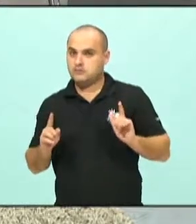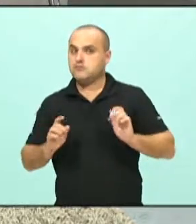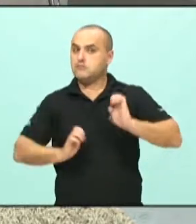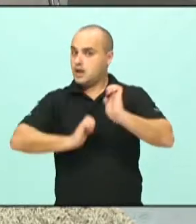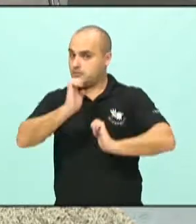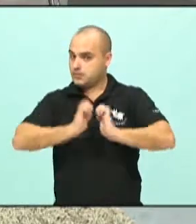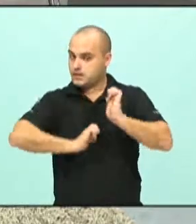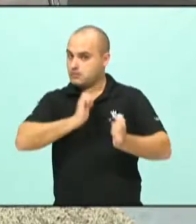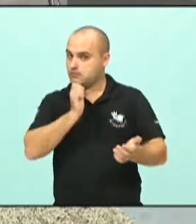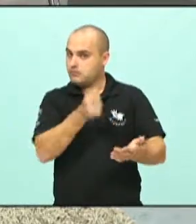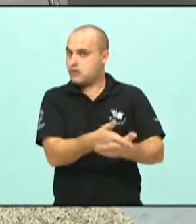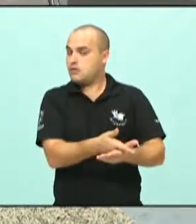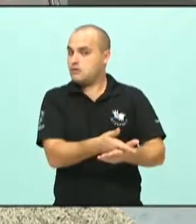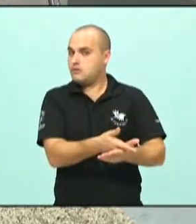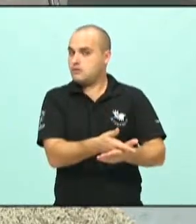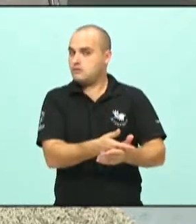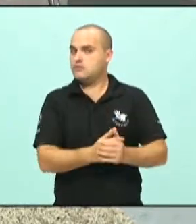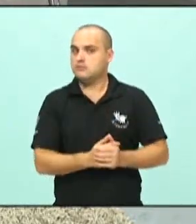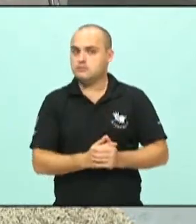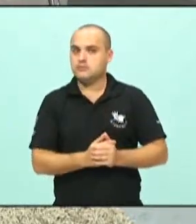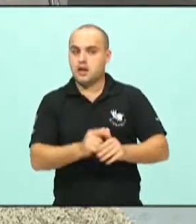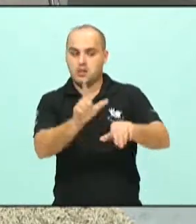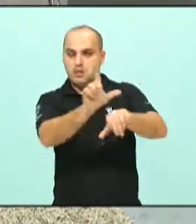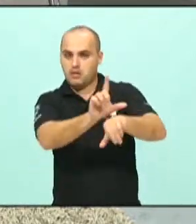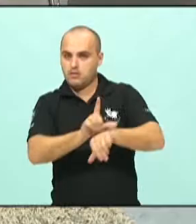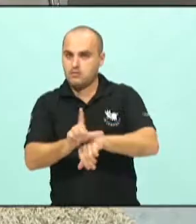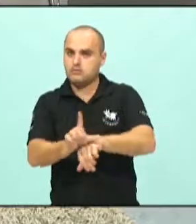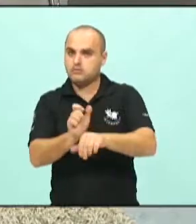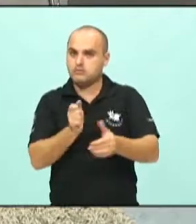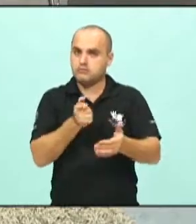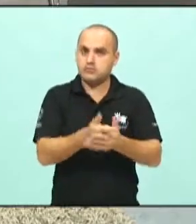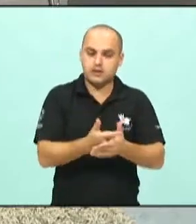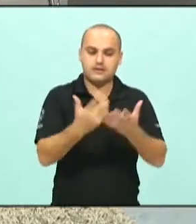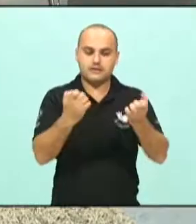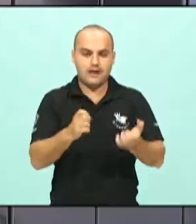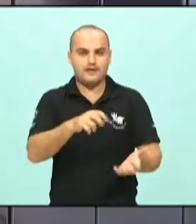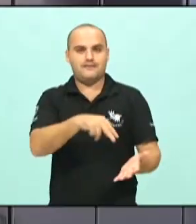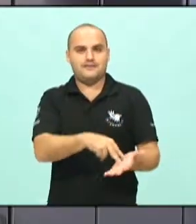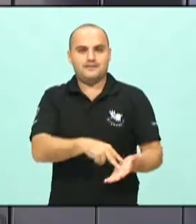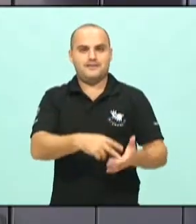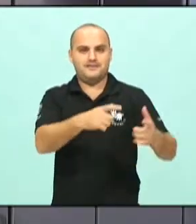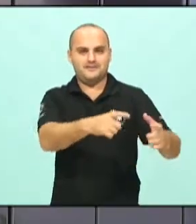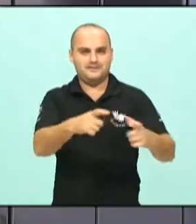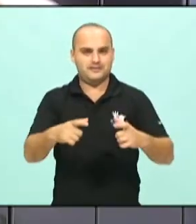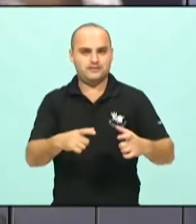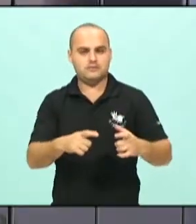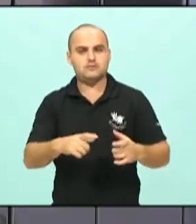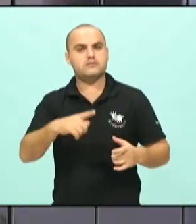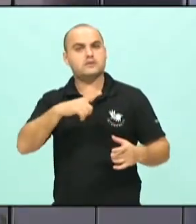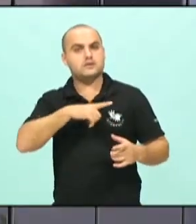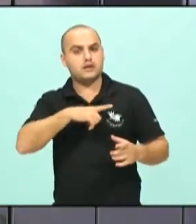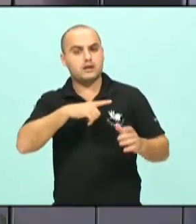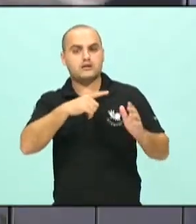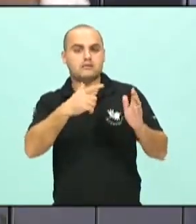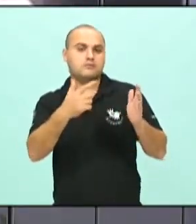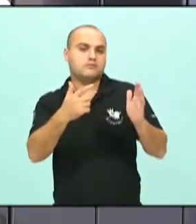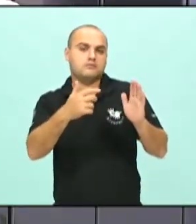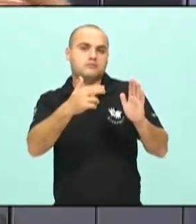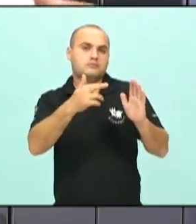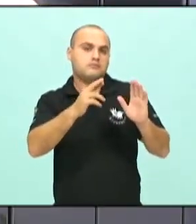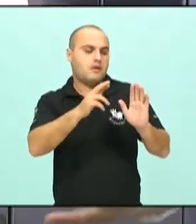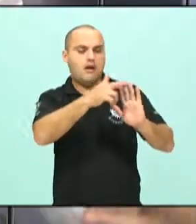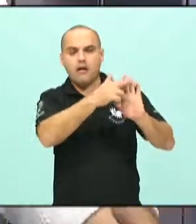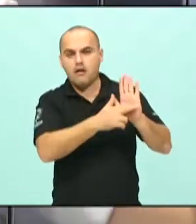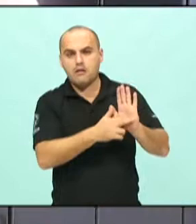empresário, as custas do comerciante que quer manter aquele espaço. E aí ele tem uma série de regras, porque ele pode botar aqui um sombreiro,